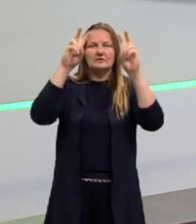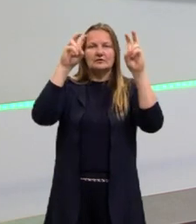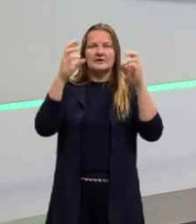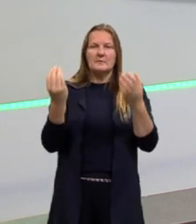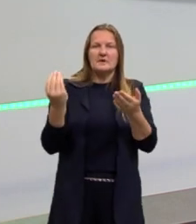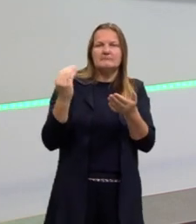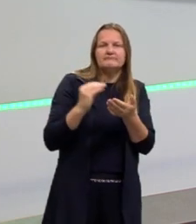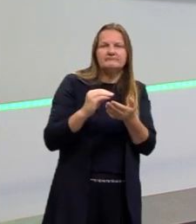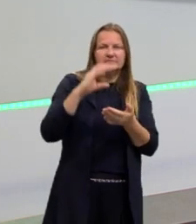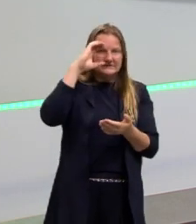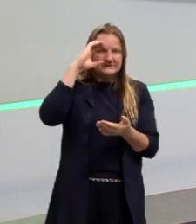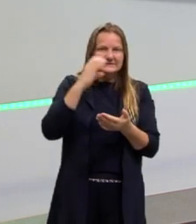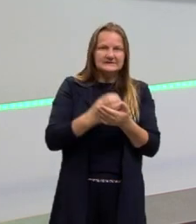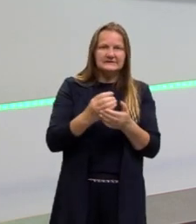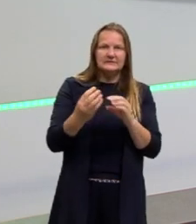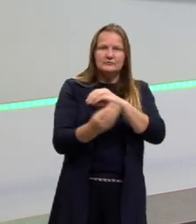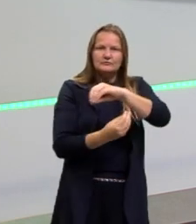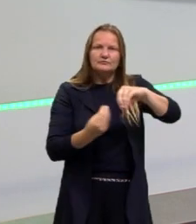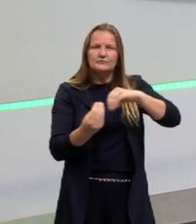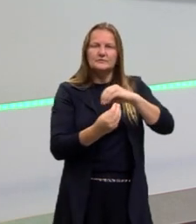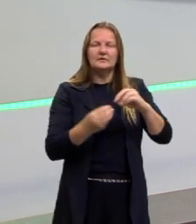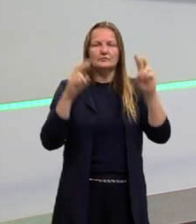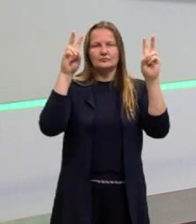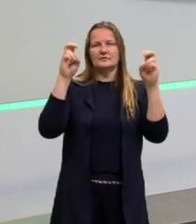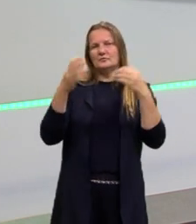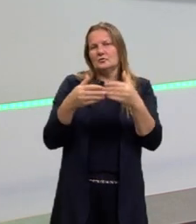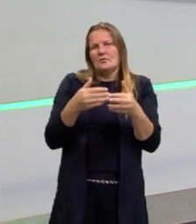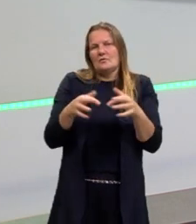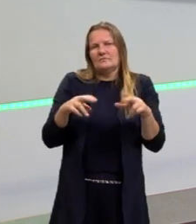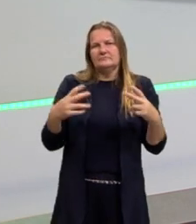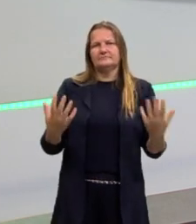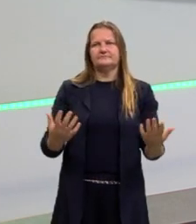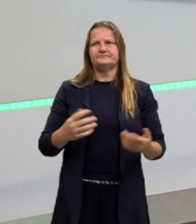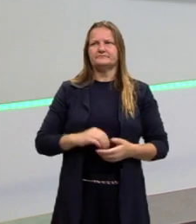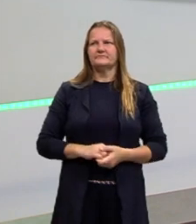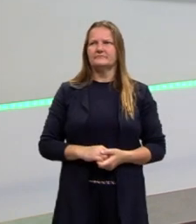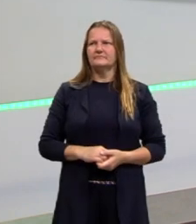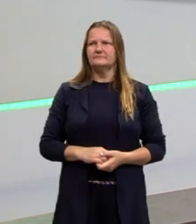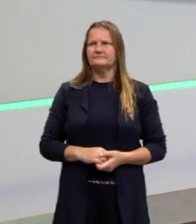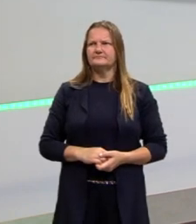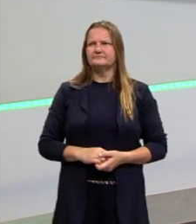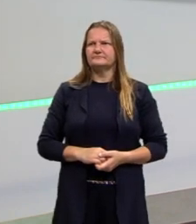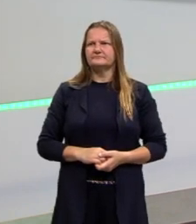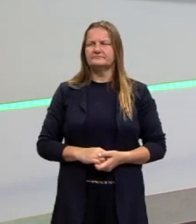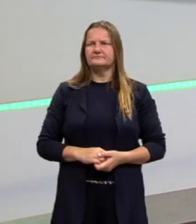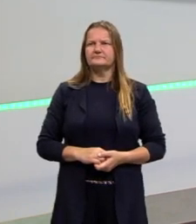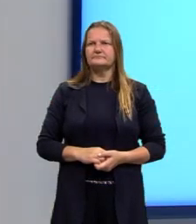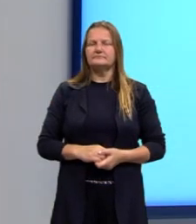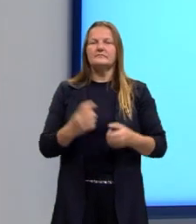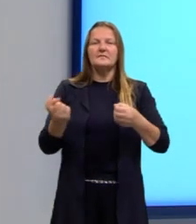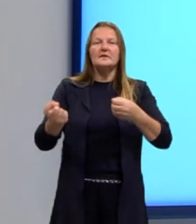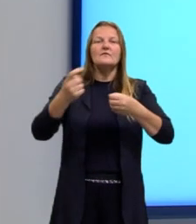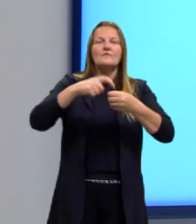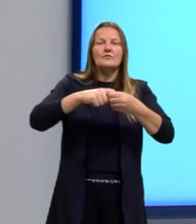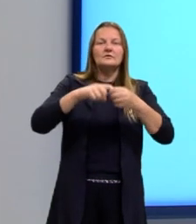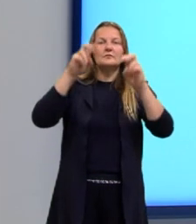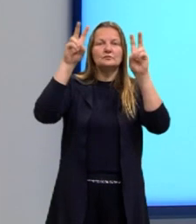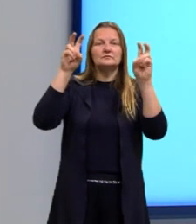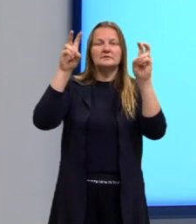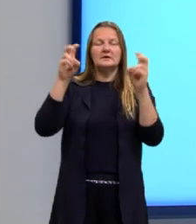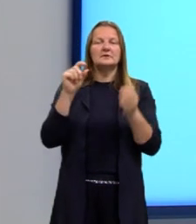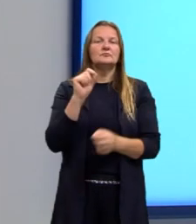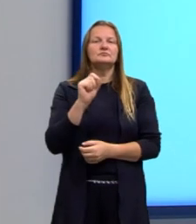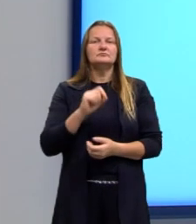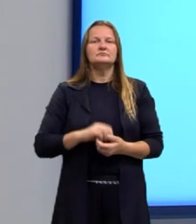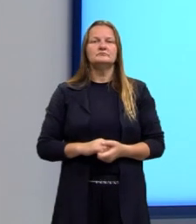tema ali na tese, seja ele qual for. Então, voltamos para a nossa tela, porque nós temos